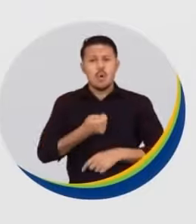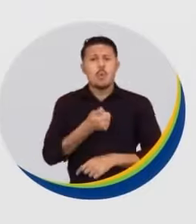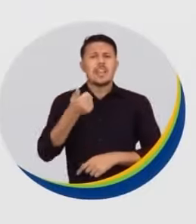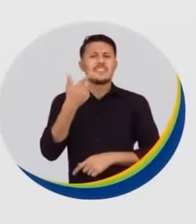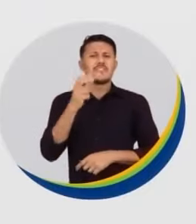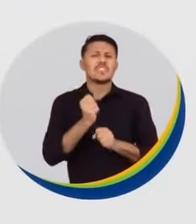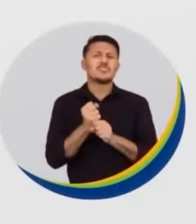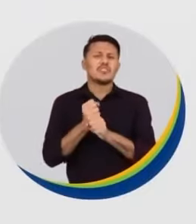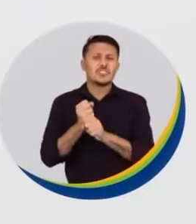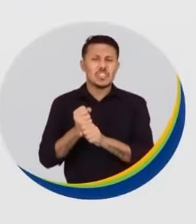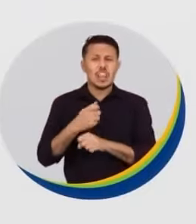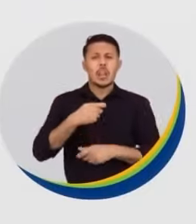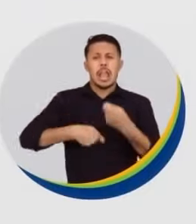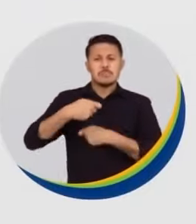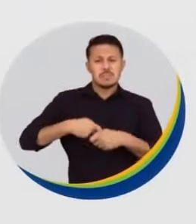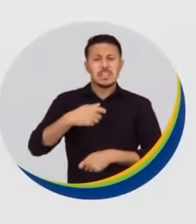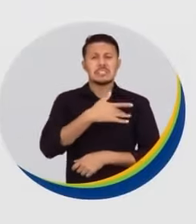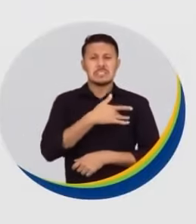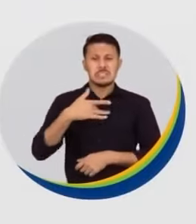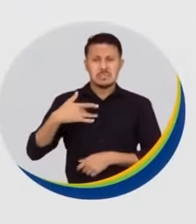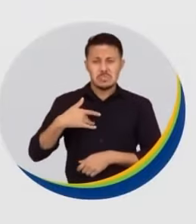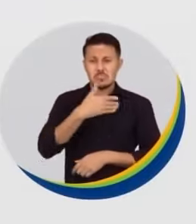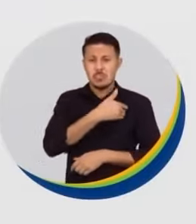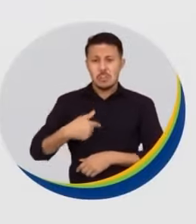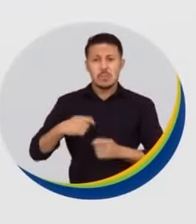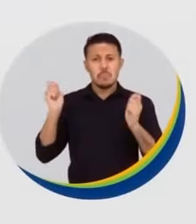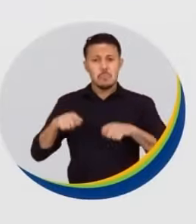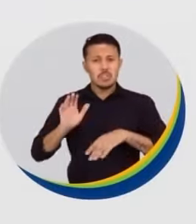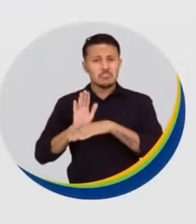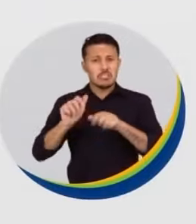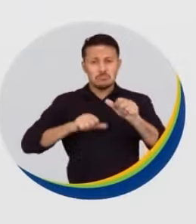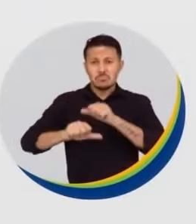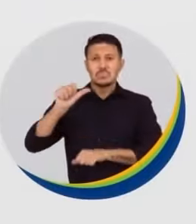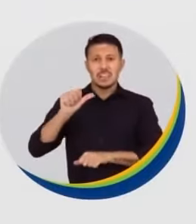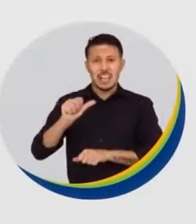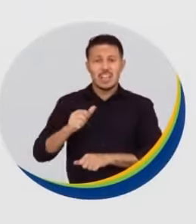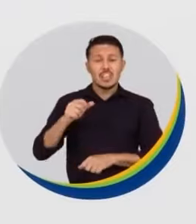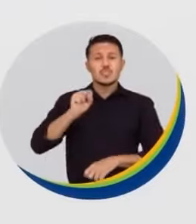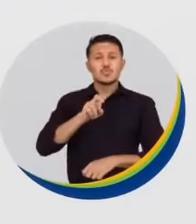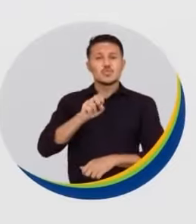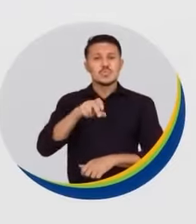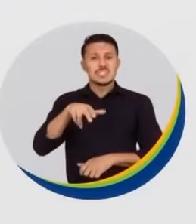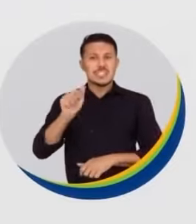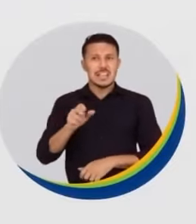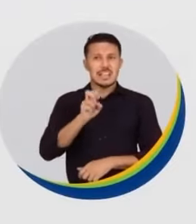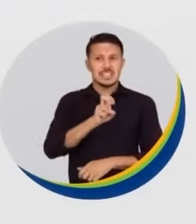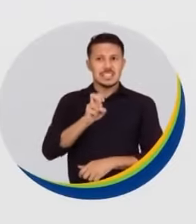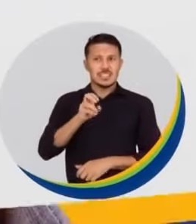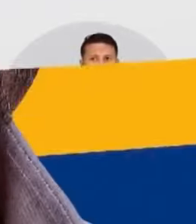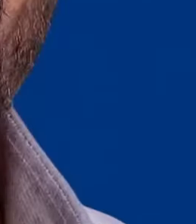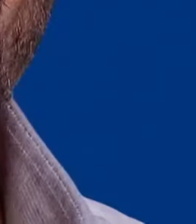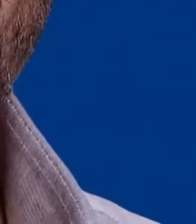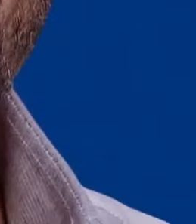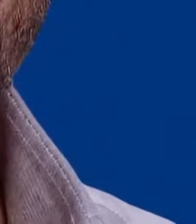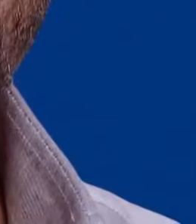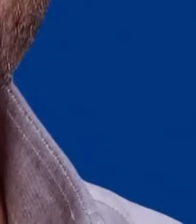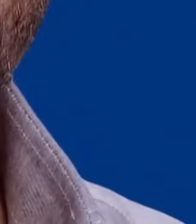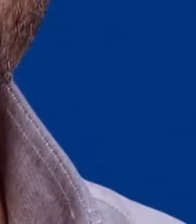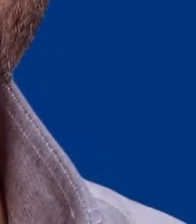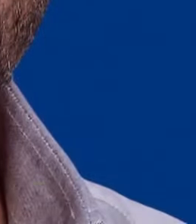gestora da saúde pública e posso fazer a diferença. Vote Suzana Lamberti, 550-77 e Ricardo Nunes, 15.